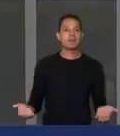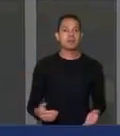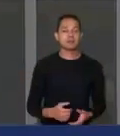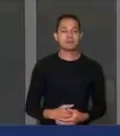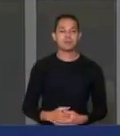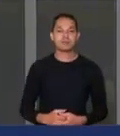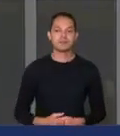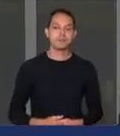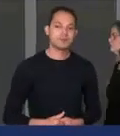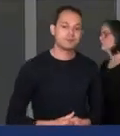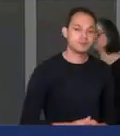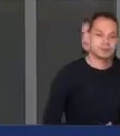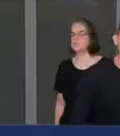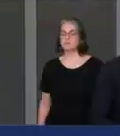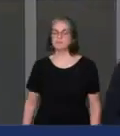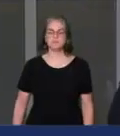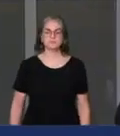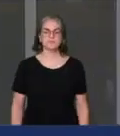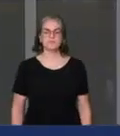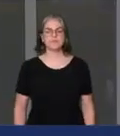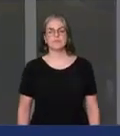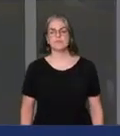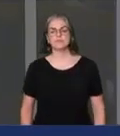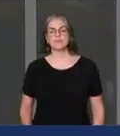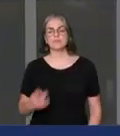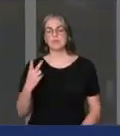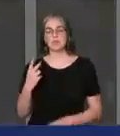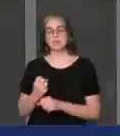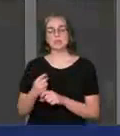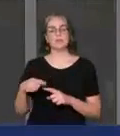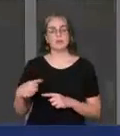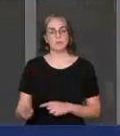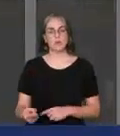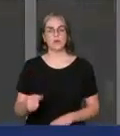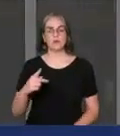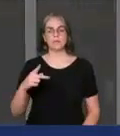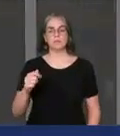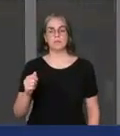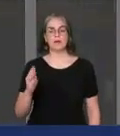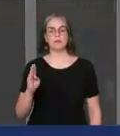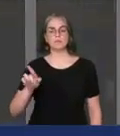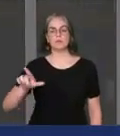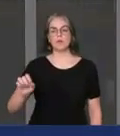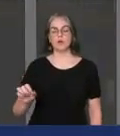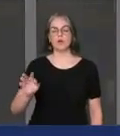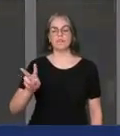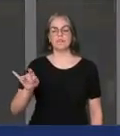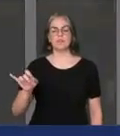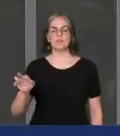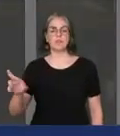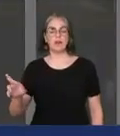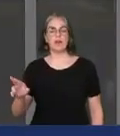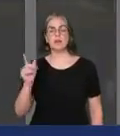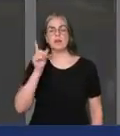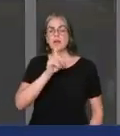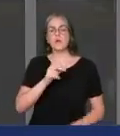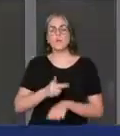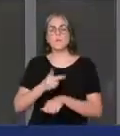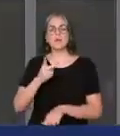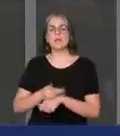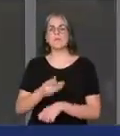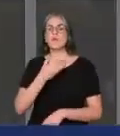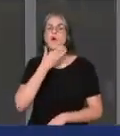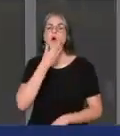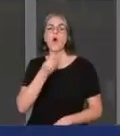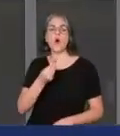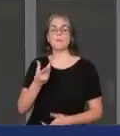Dois anos após, Pablo Vittar ganhou o prêmio de homem do ano. Eu não estou discutindo